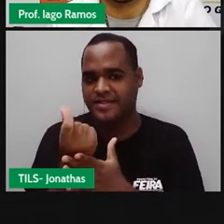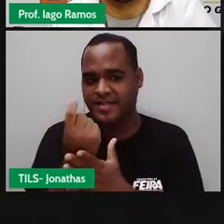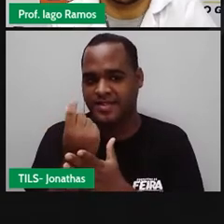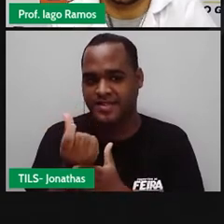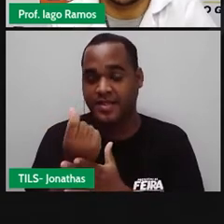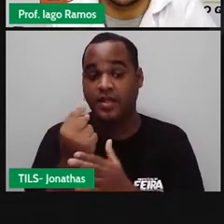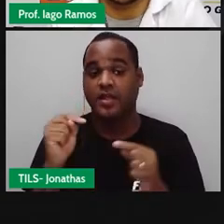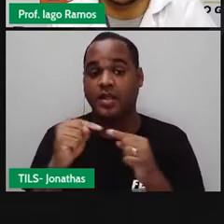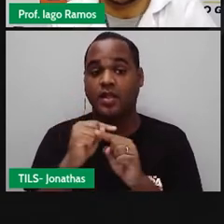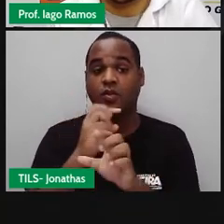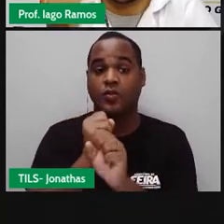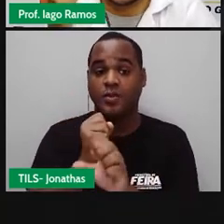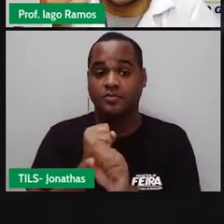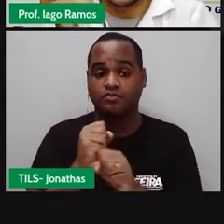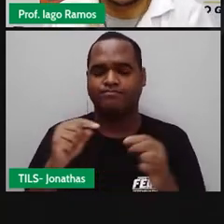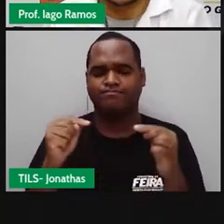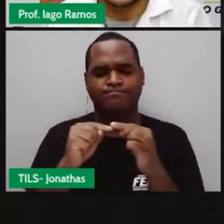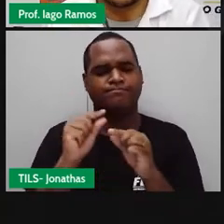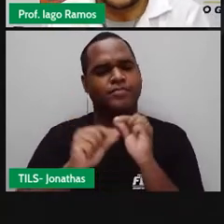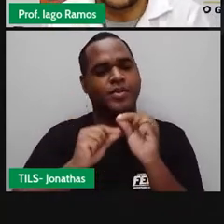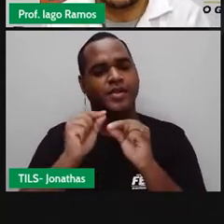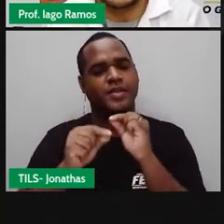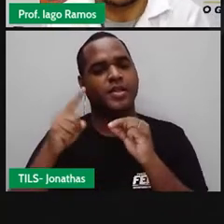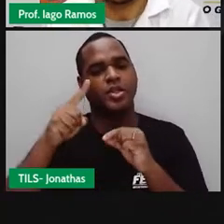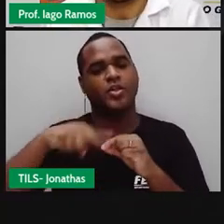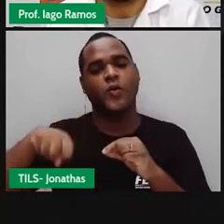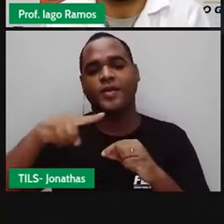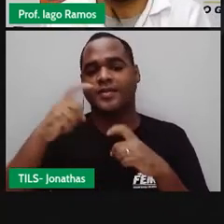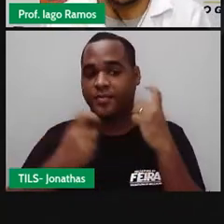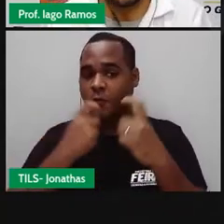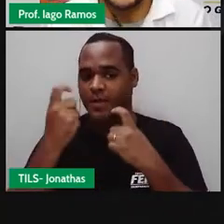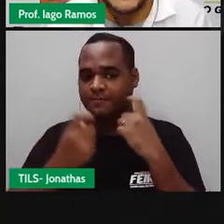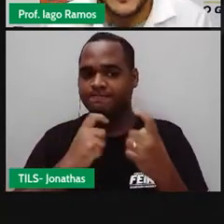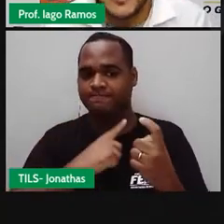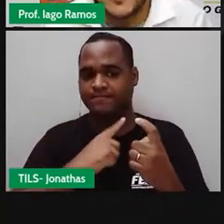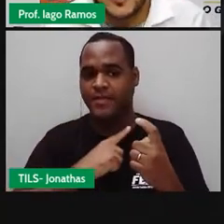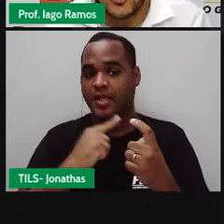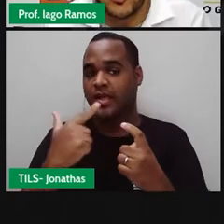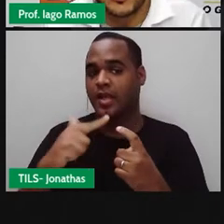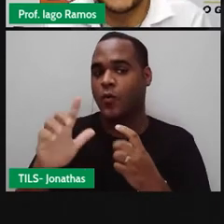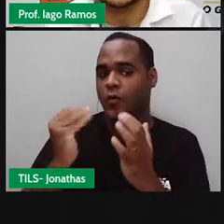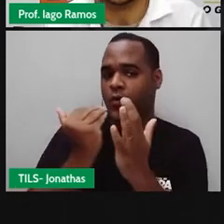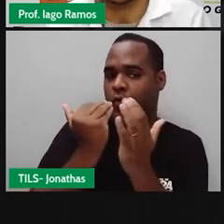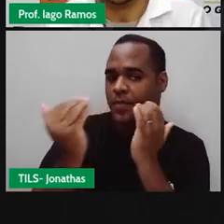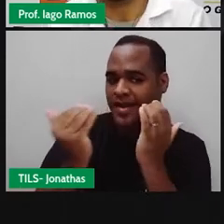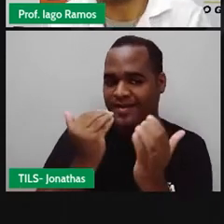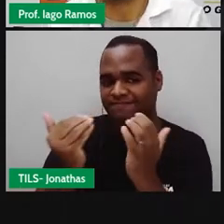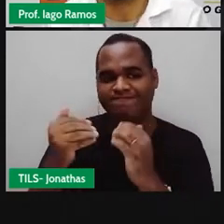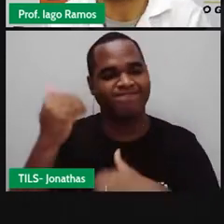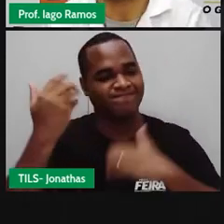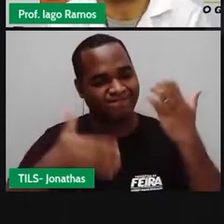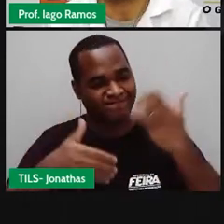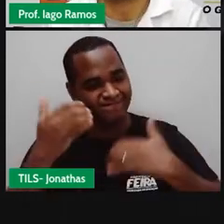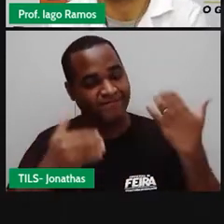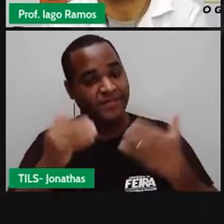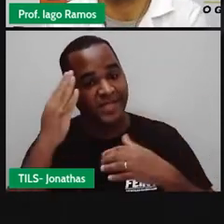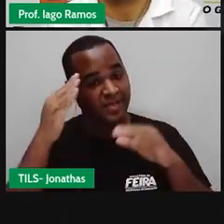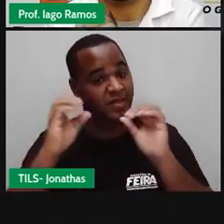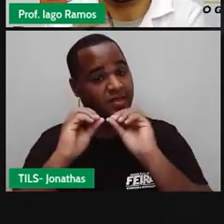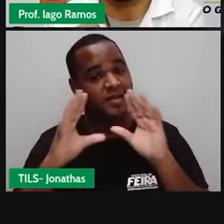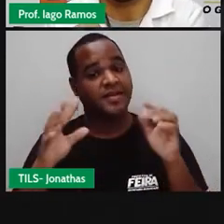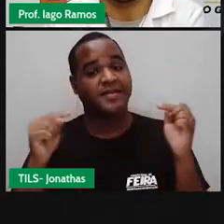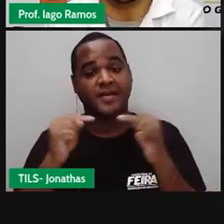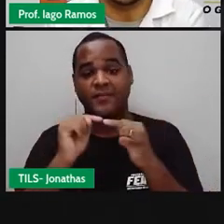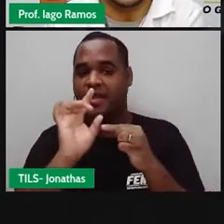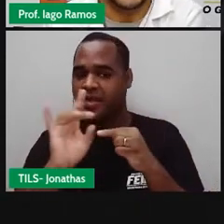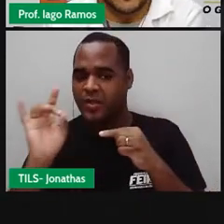falando de números inteiros, só que a gente vai se preocupar em comparar esses números e saber colocar esses números